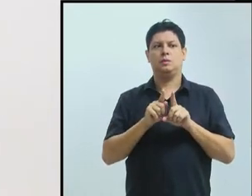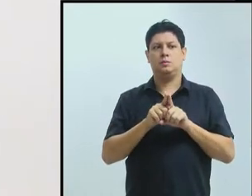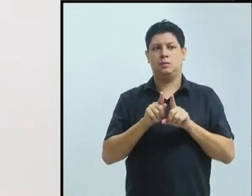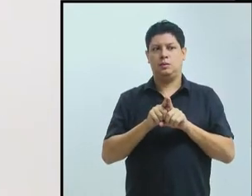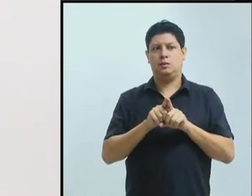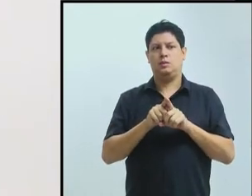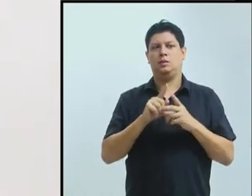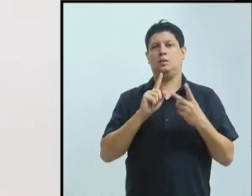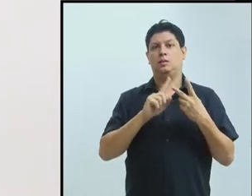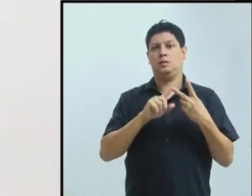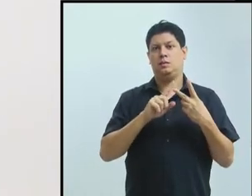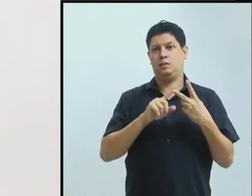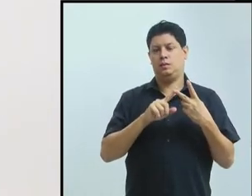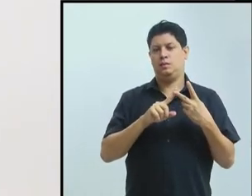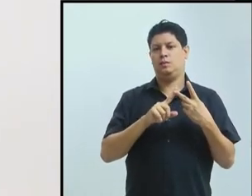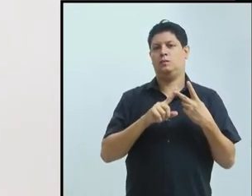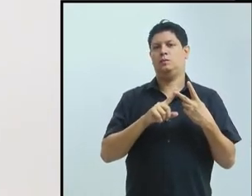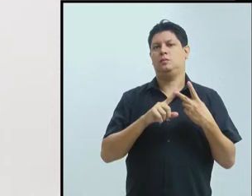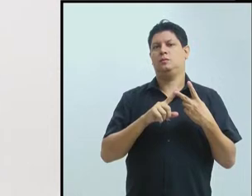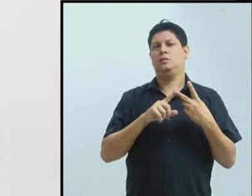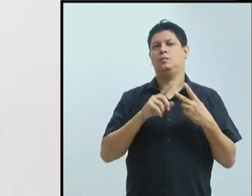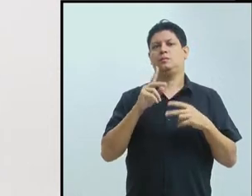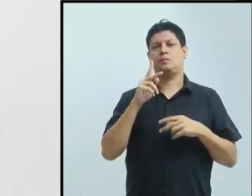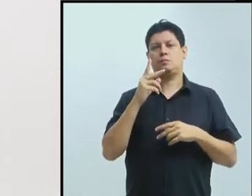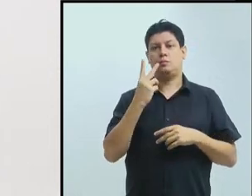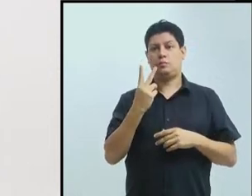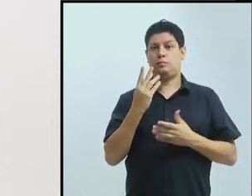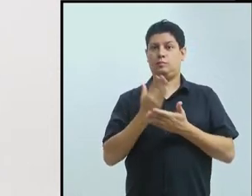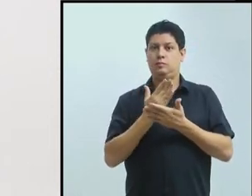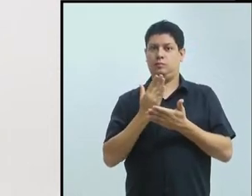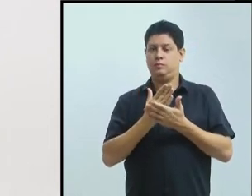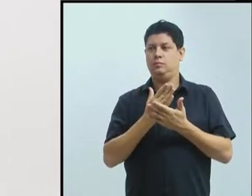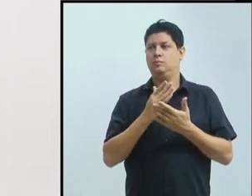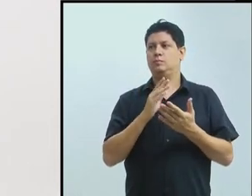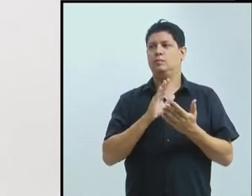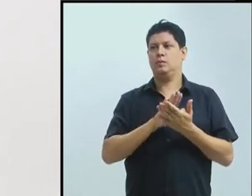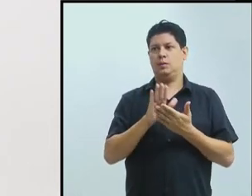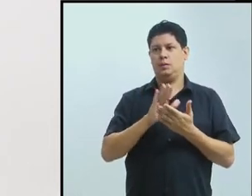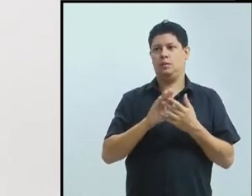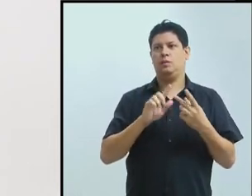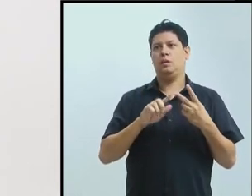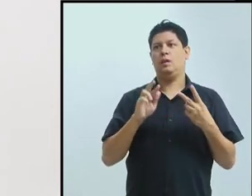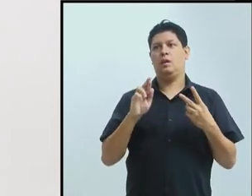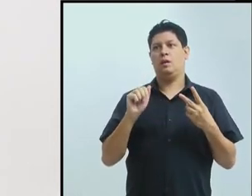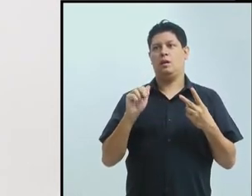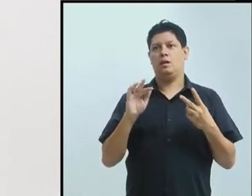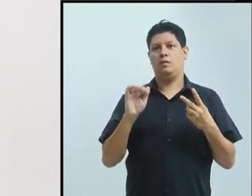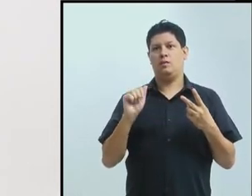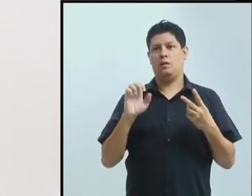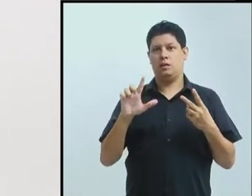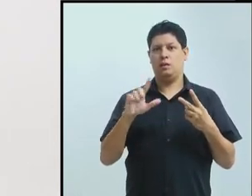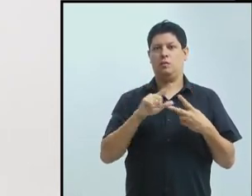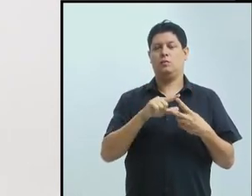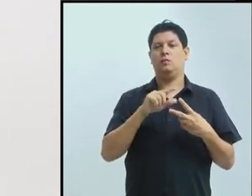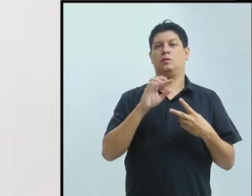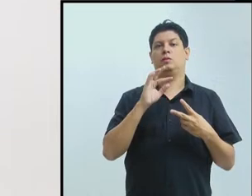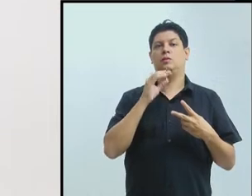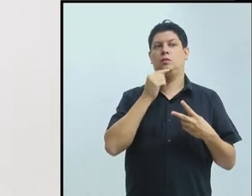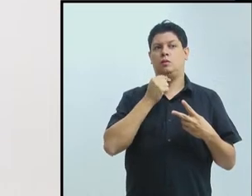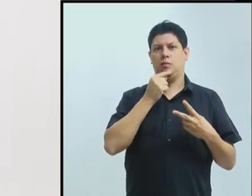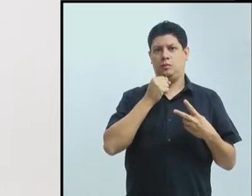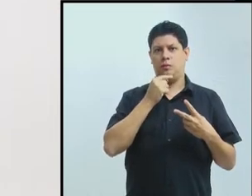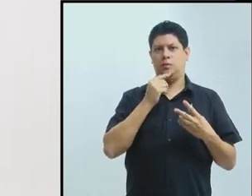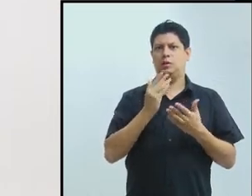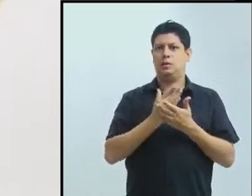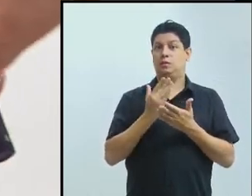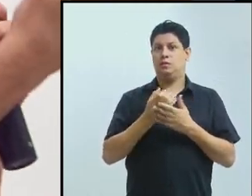Isso. Então, são dois lançamentos, do Rafael e do Thomas. Então, gente vai encerrar. Agradeço a presença